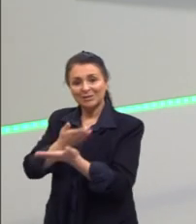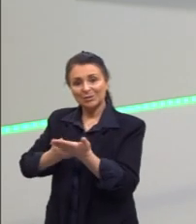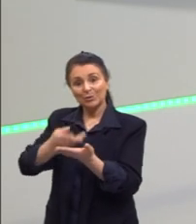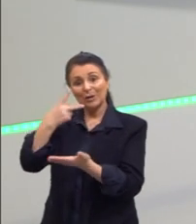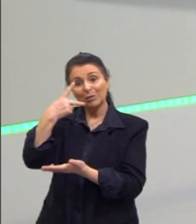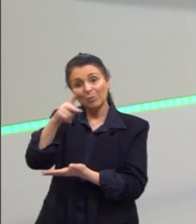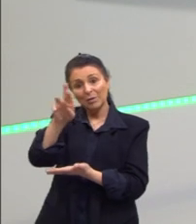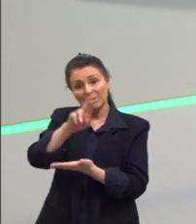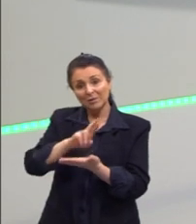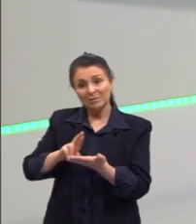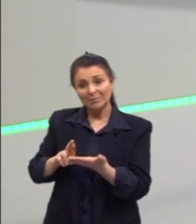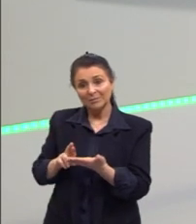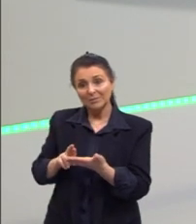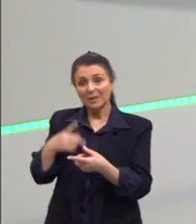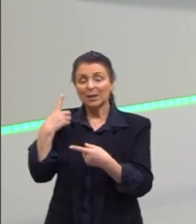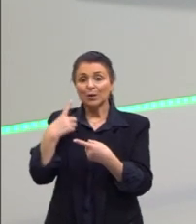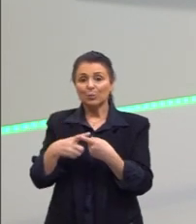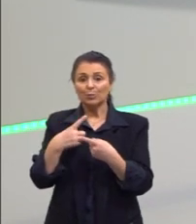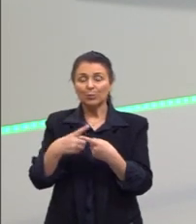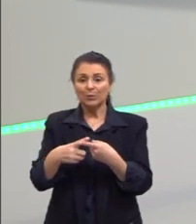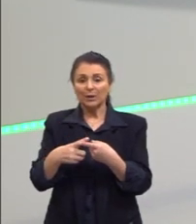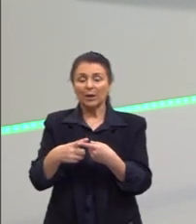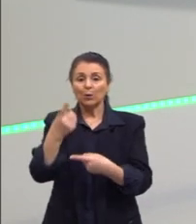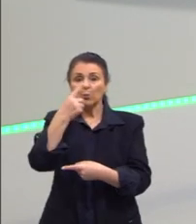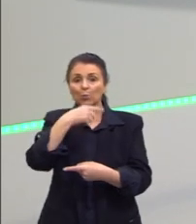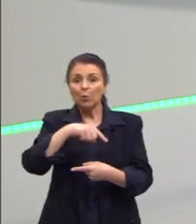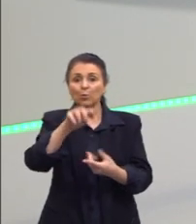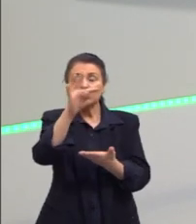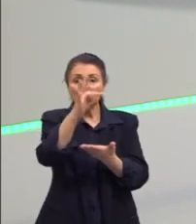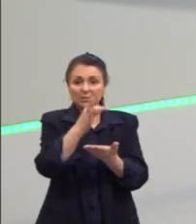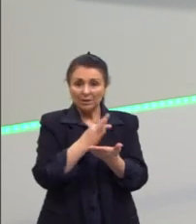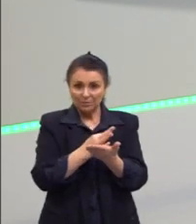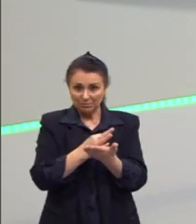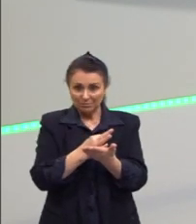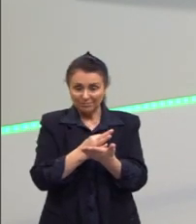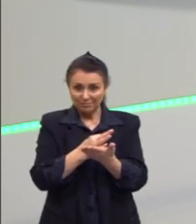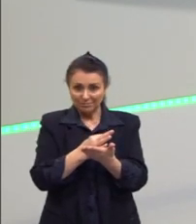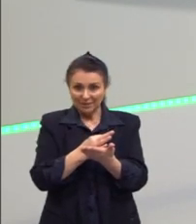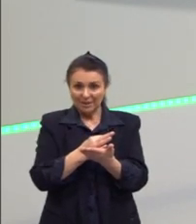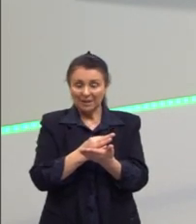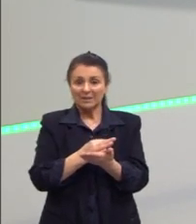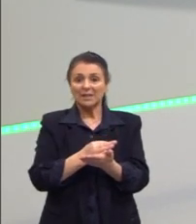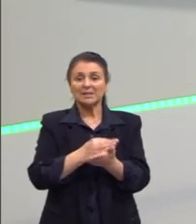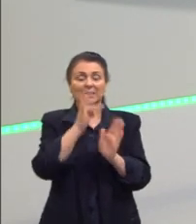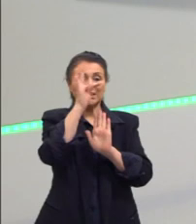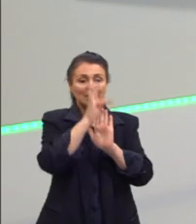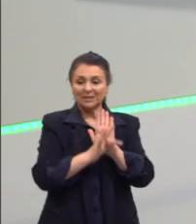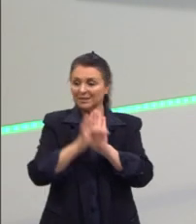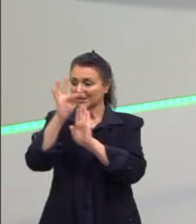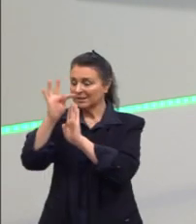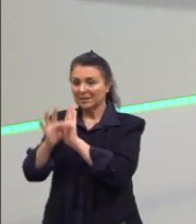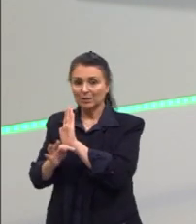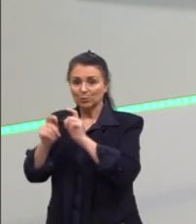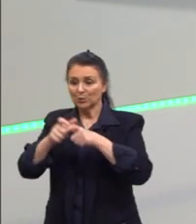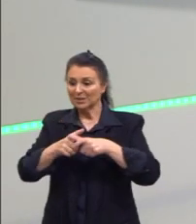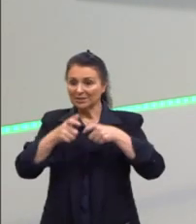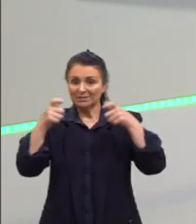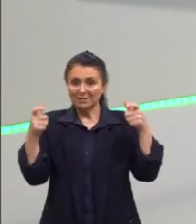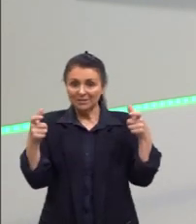redação. Porque é através de outros textos, desse hipertexto, que você alcança